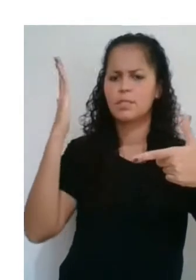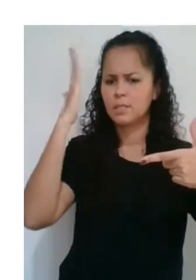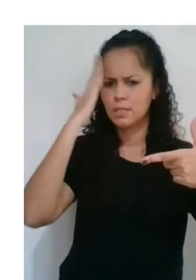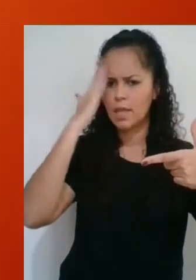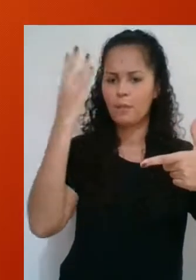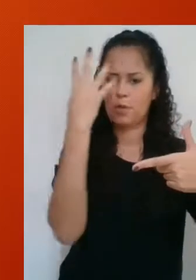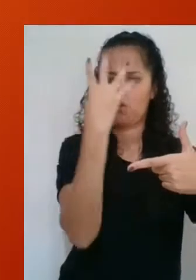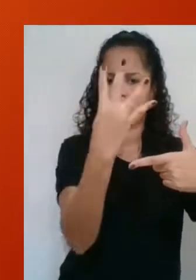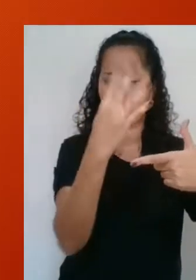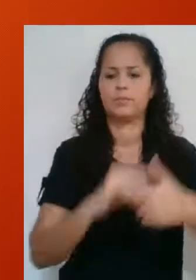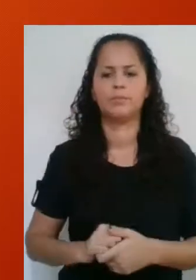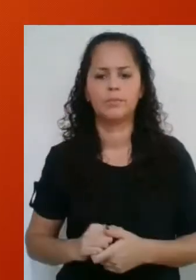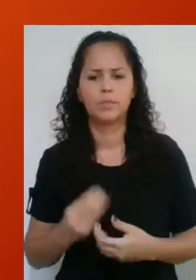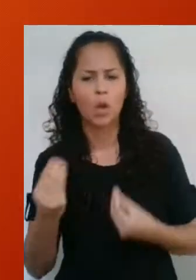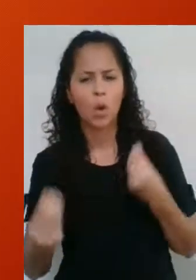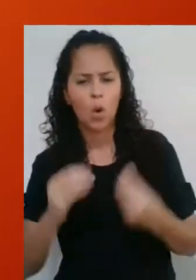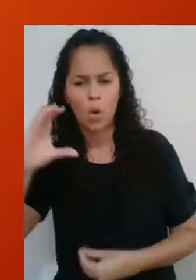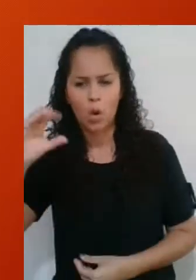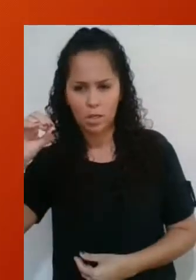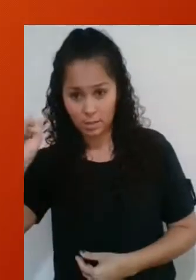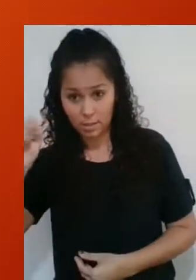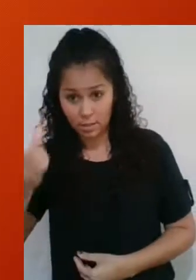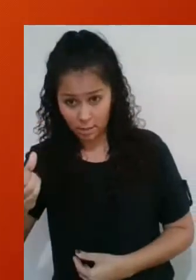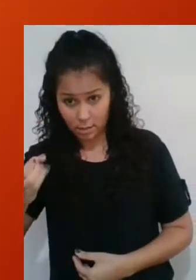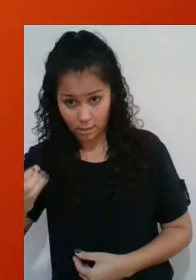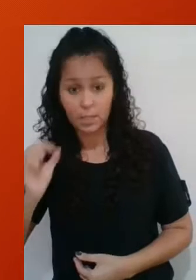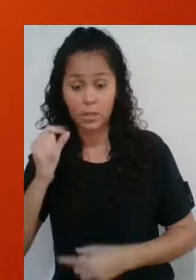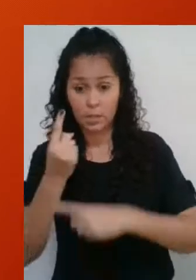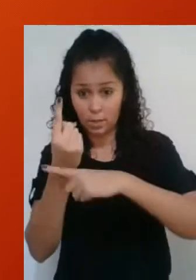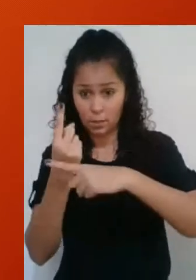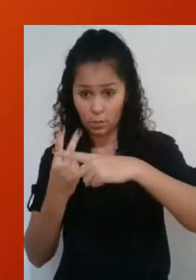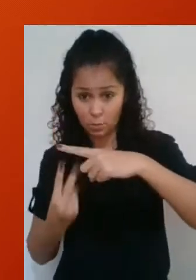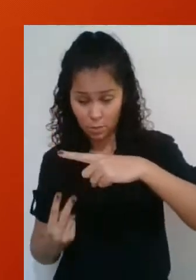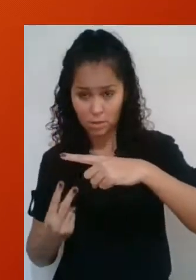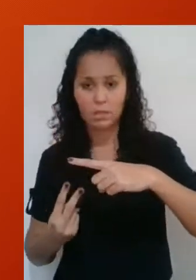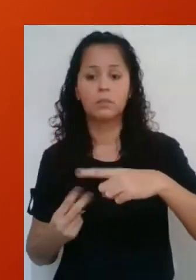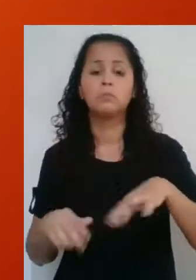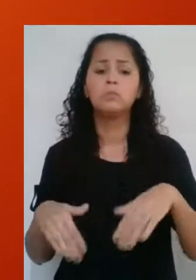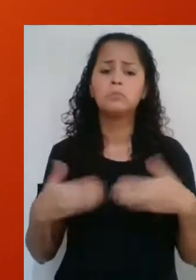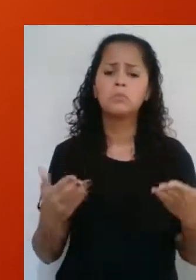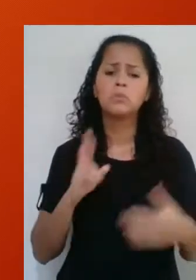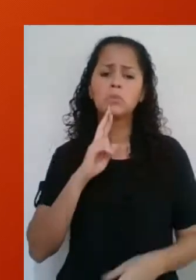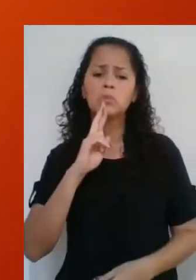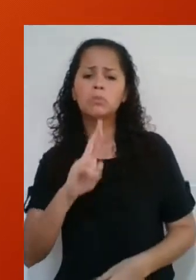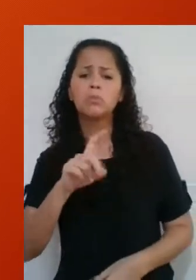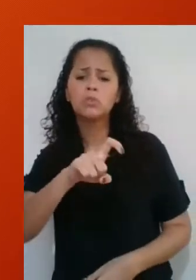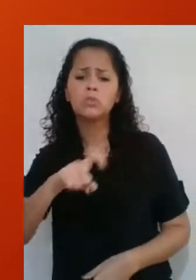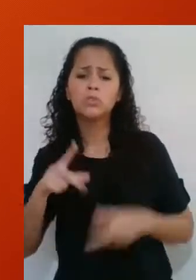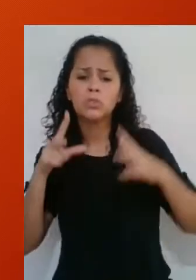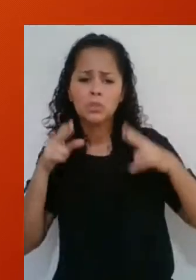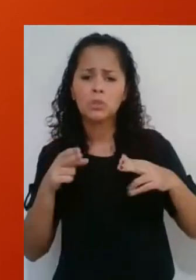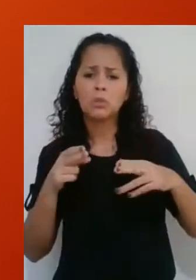hipotenusa, que nós sabemos que vale 4. Como o cosseno de 60 é igual a 1,5, nós chegamos à conclusão